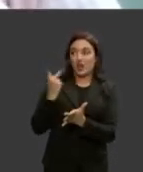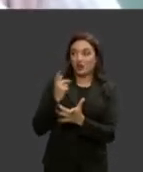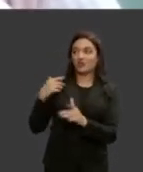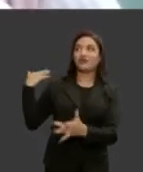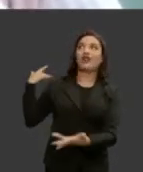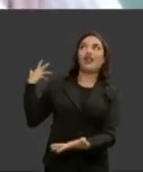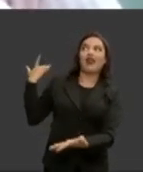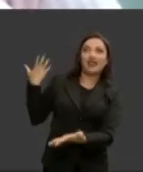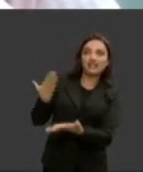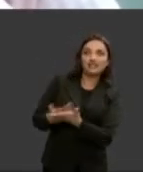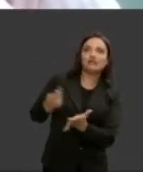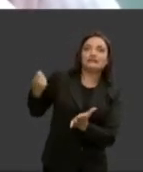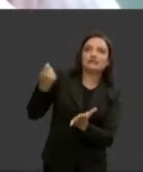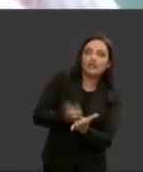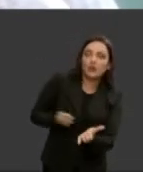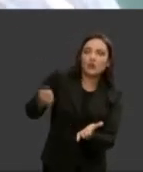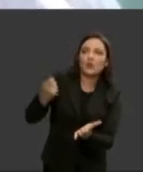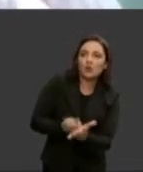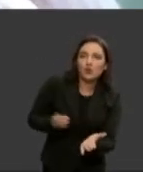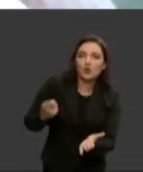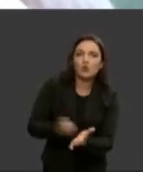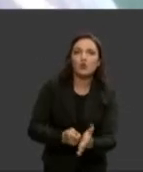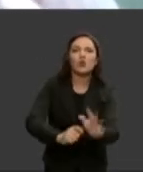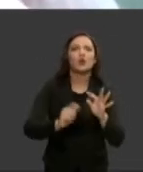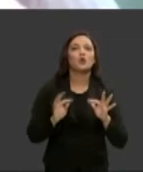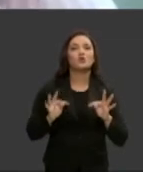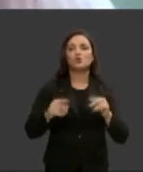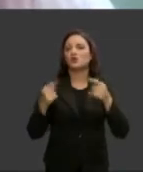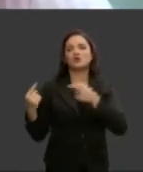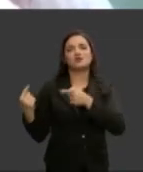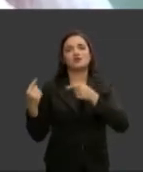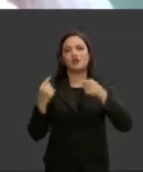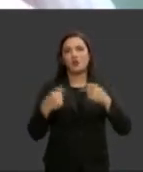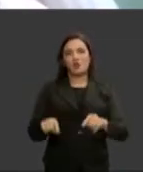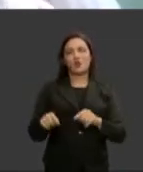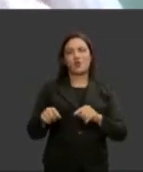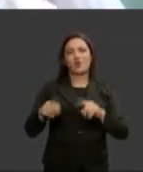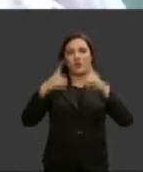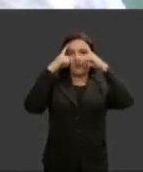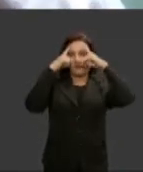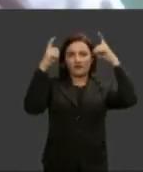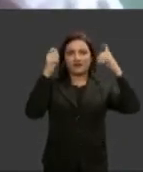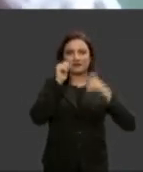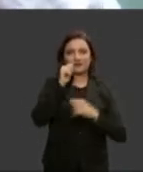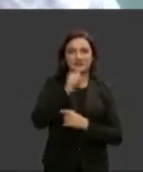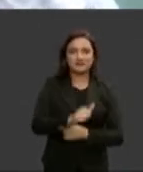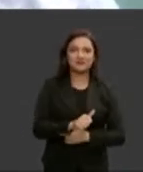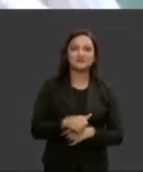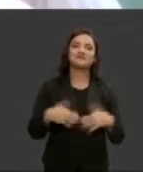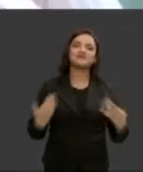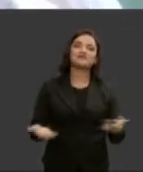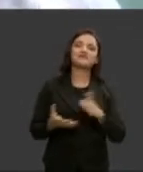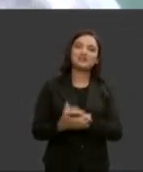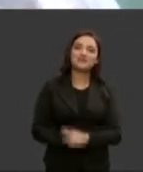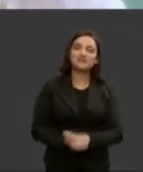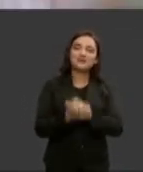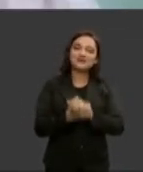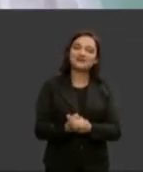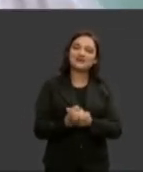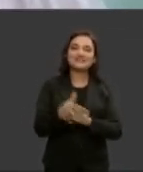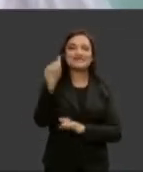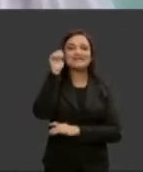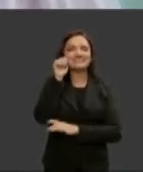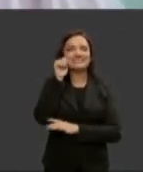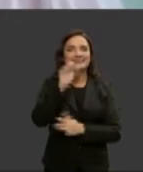nesse enfrentamento a todas as violações de direitos contra mulheres no Brasil quero cumprimentar as demais ministras as